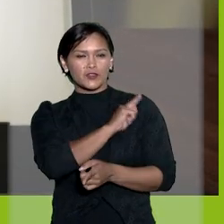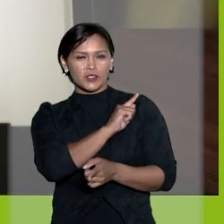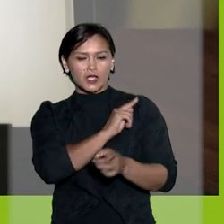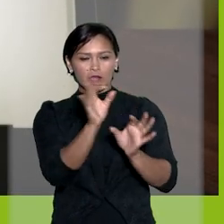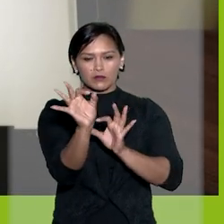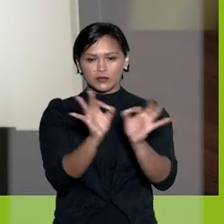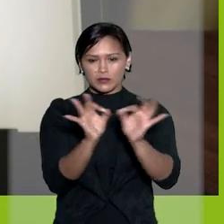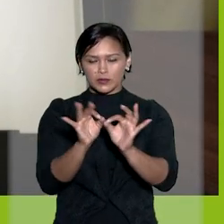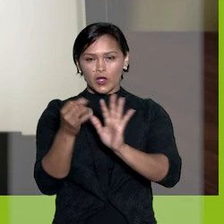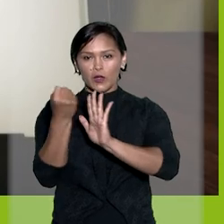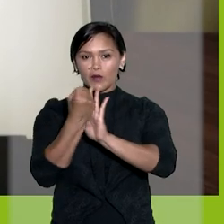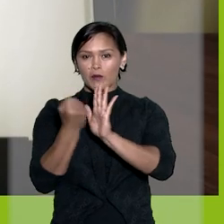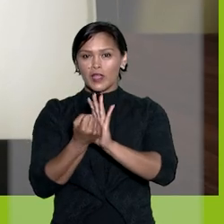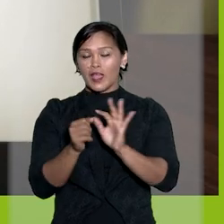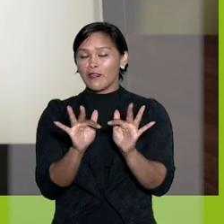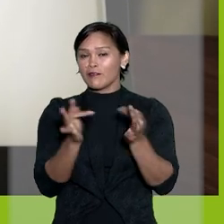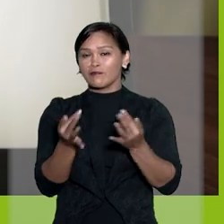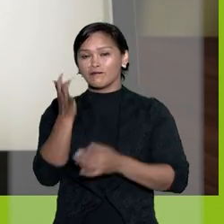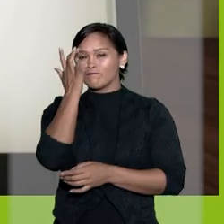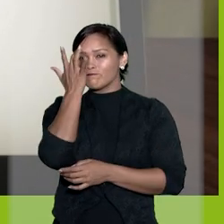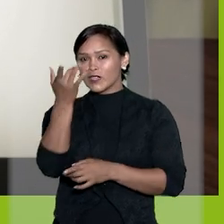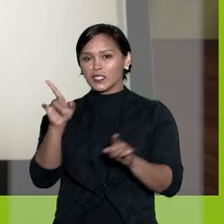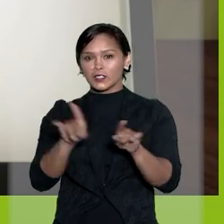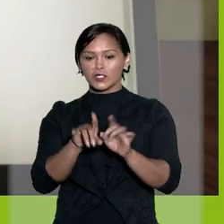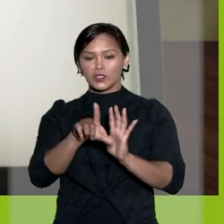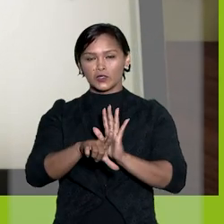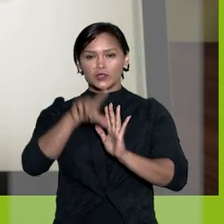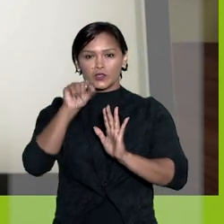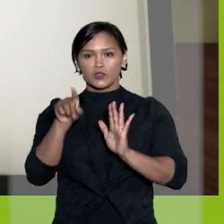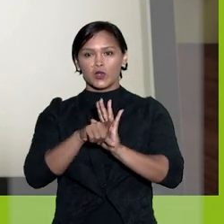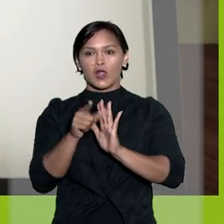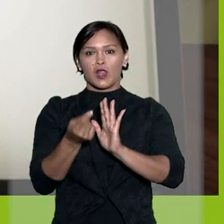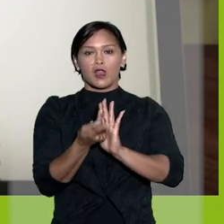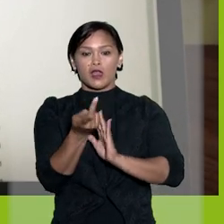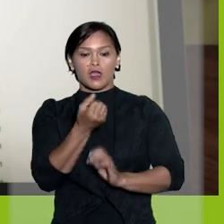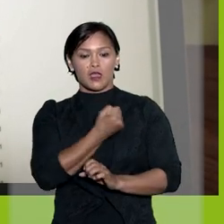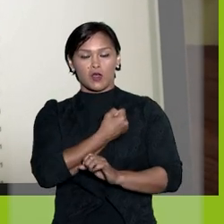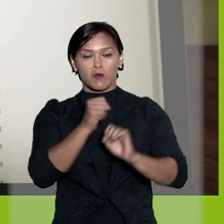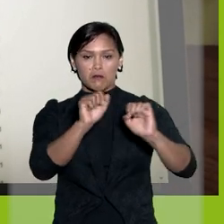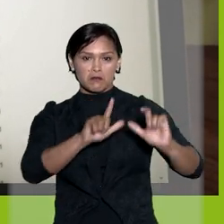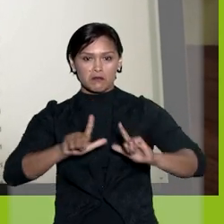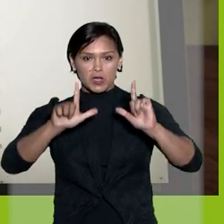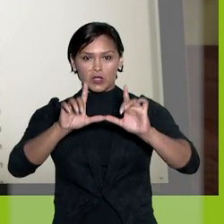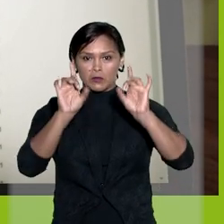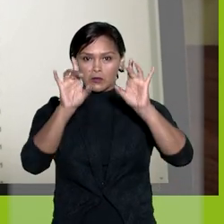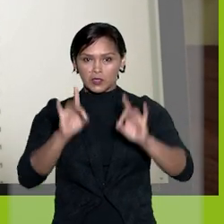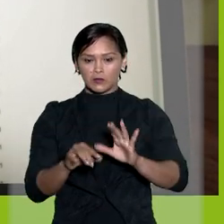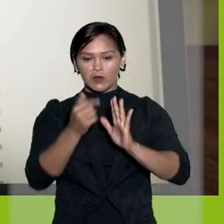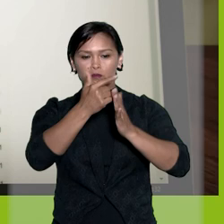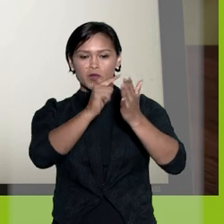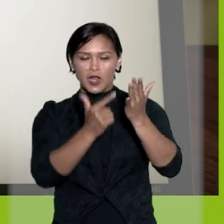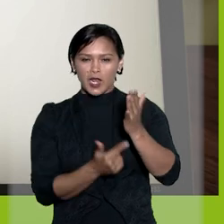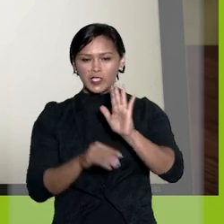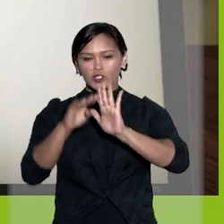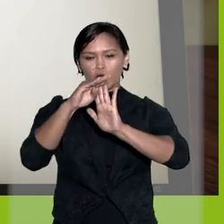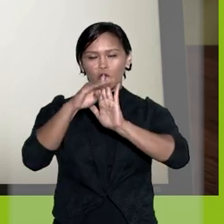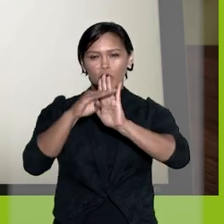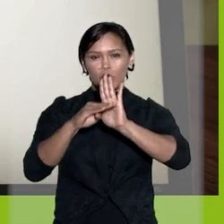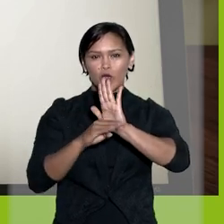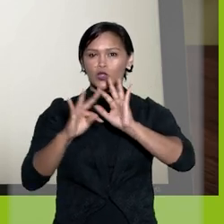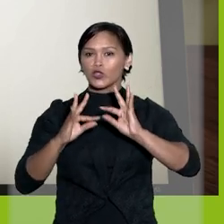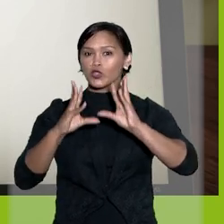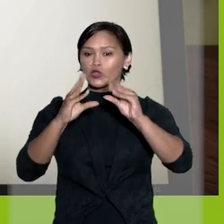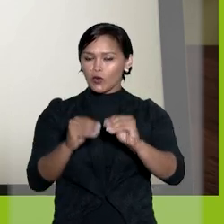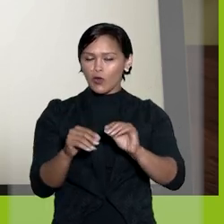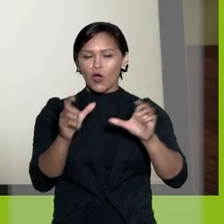Para gerenciar os marcadores é bem simples. Basta selecionar a opção no menu principal. A lista